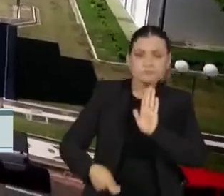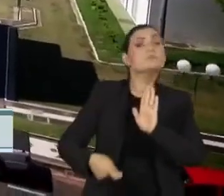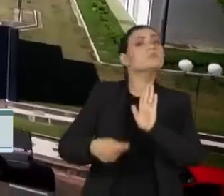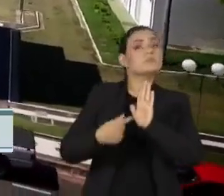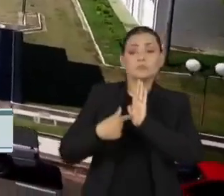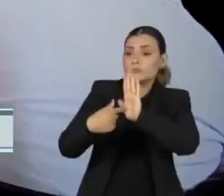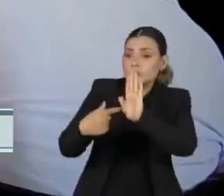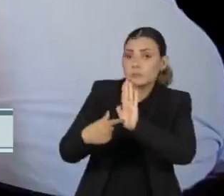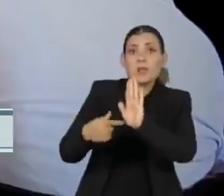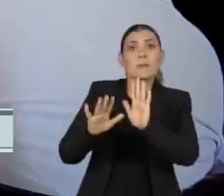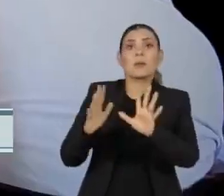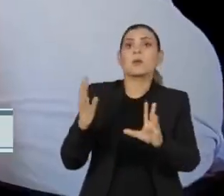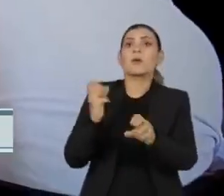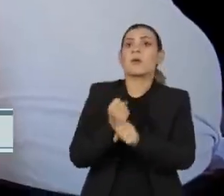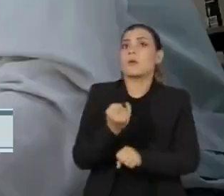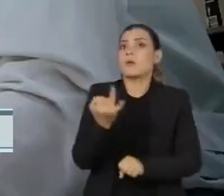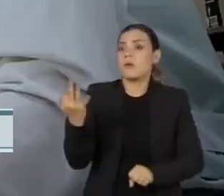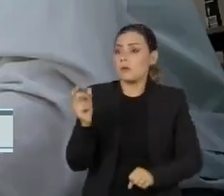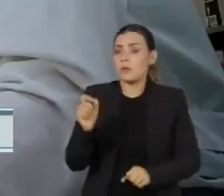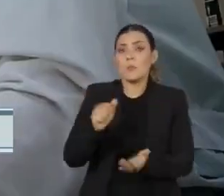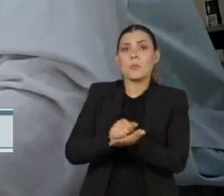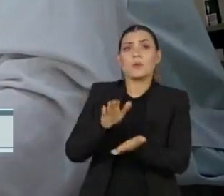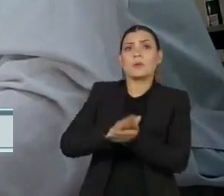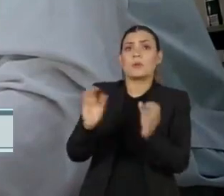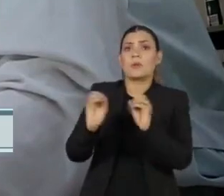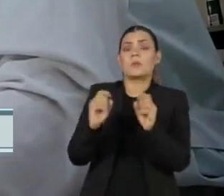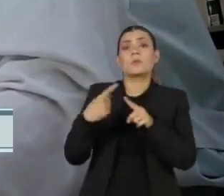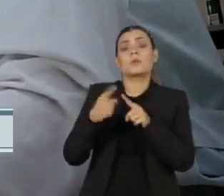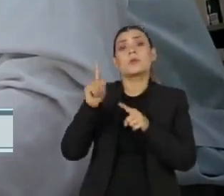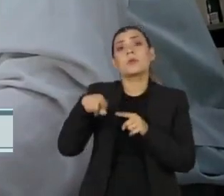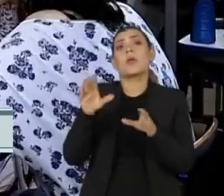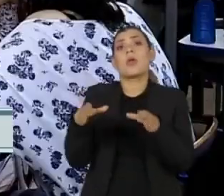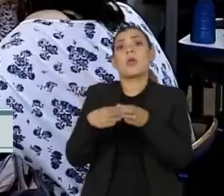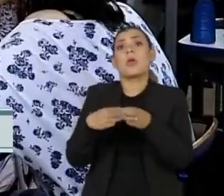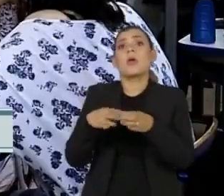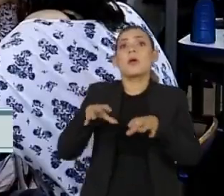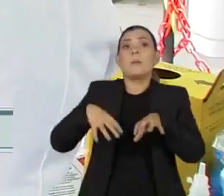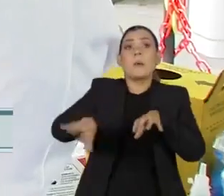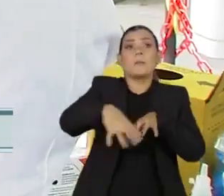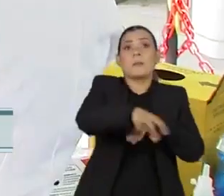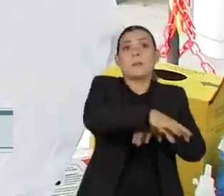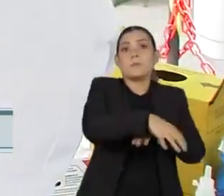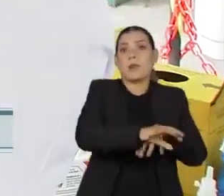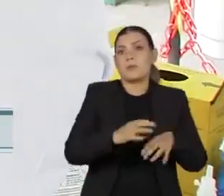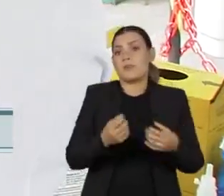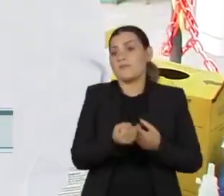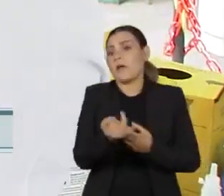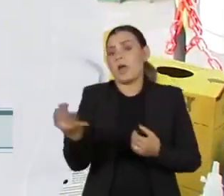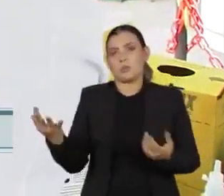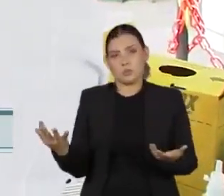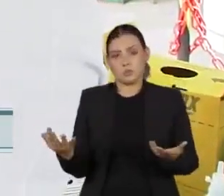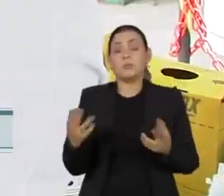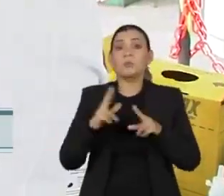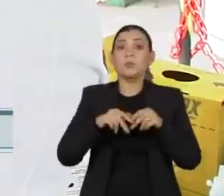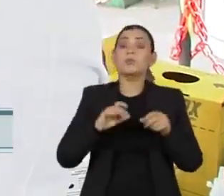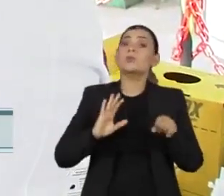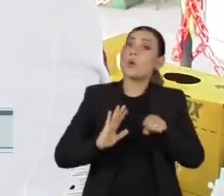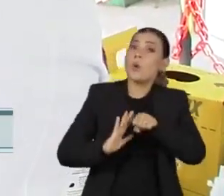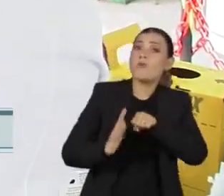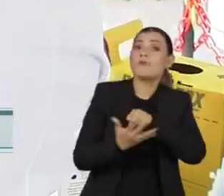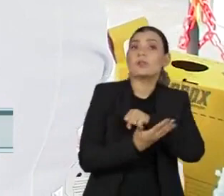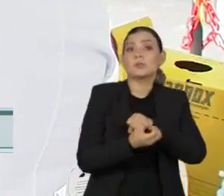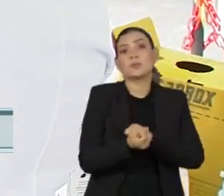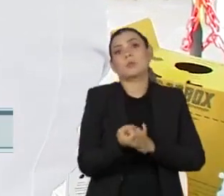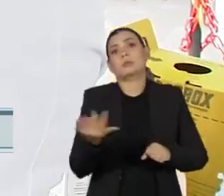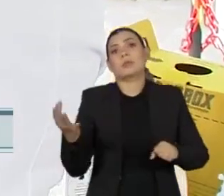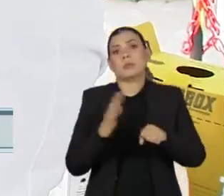mas diz que não contabiliza as punições porque elas são aplicadas de forma descentralizada. O número de casos de Covid já